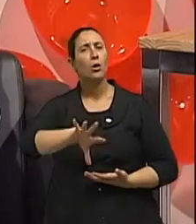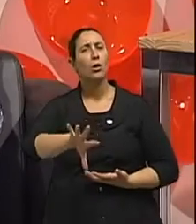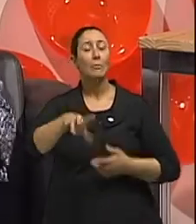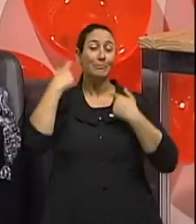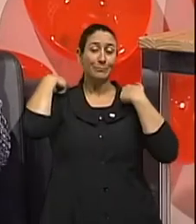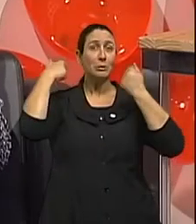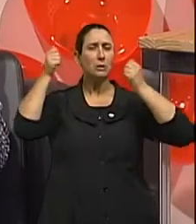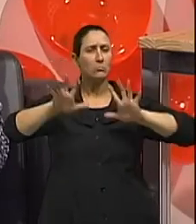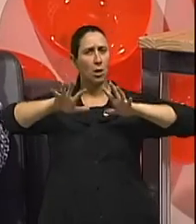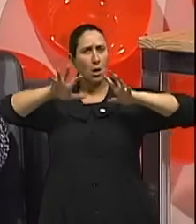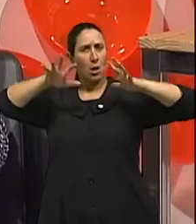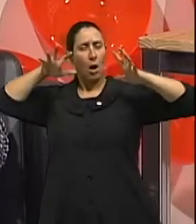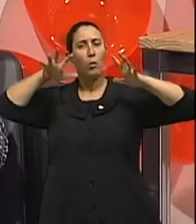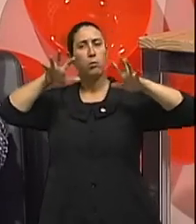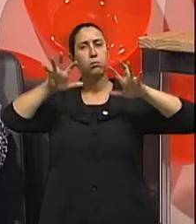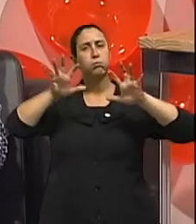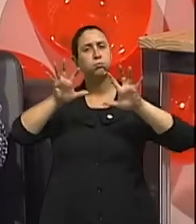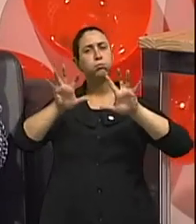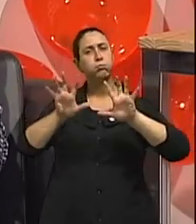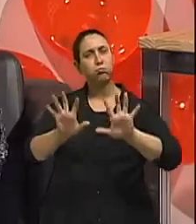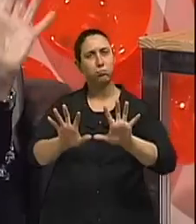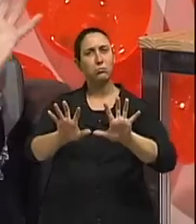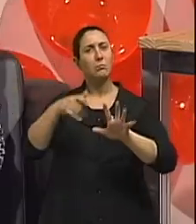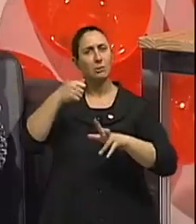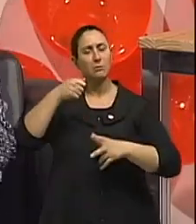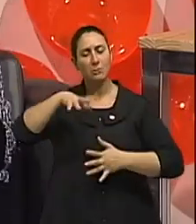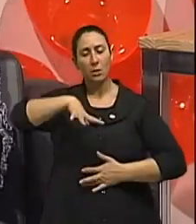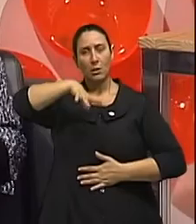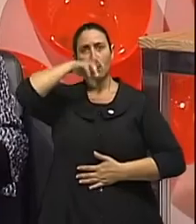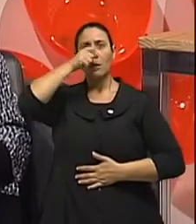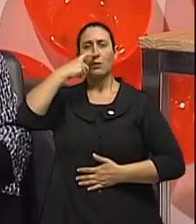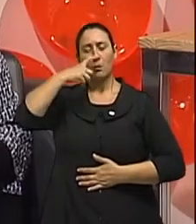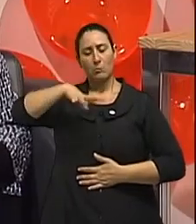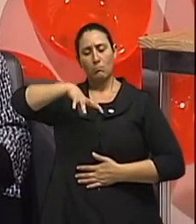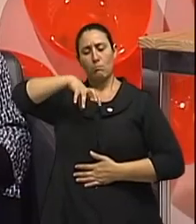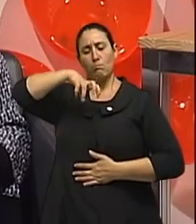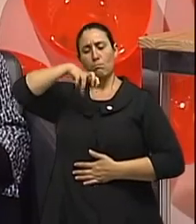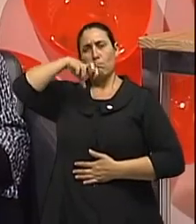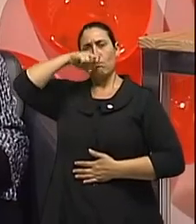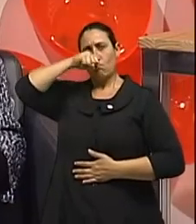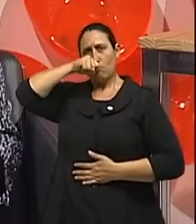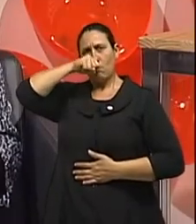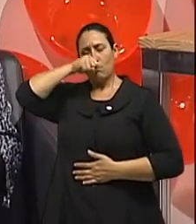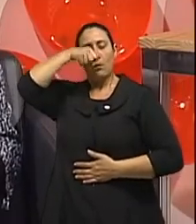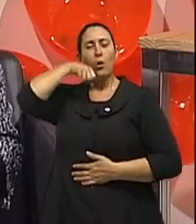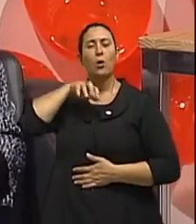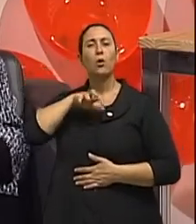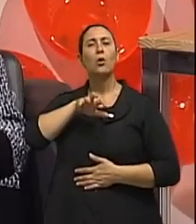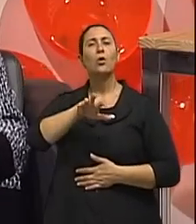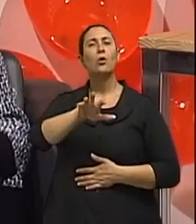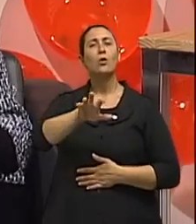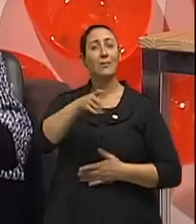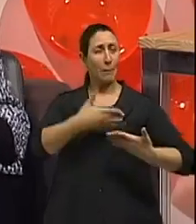pulmões. E daí, de preferência, começa a inspirar pelo nariz para purificar o ar. Não tem nenhuma... Inspira pelo nariz e aí focaliza. Quem tem um bebezinho em